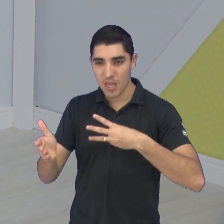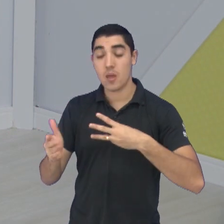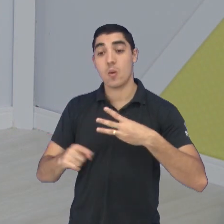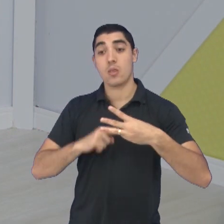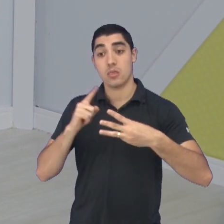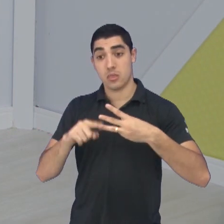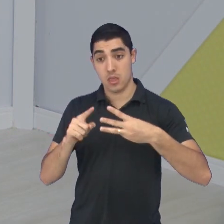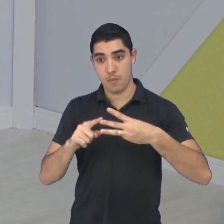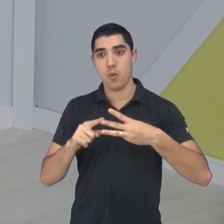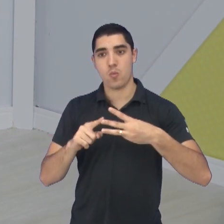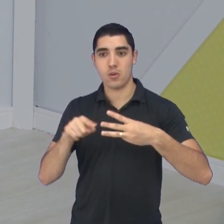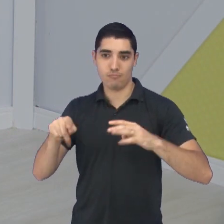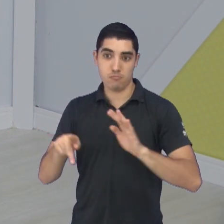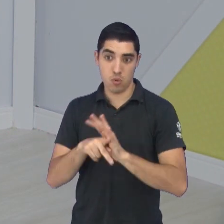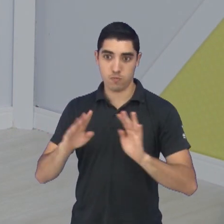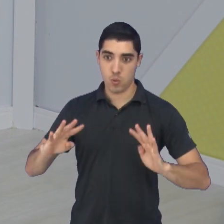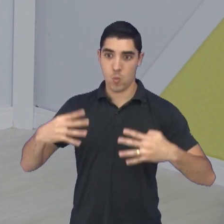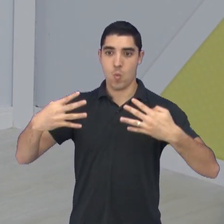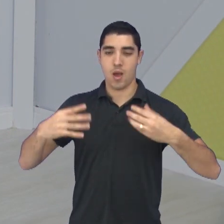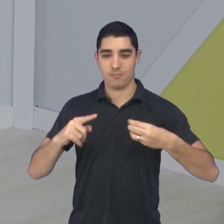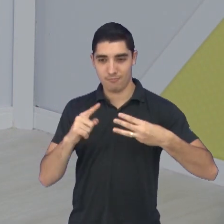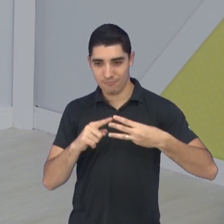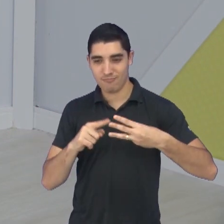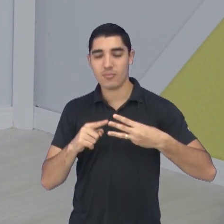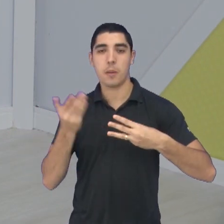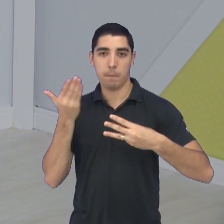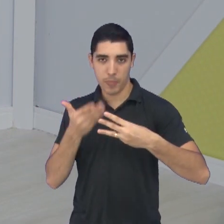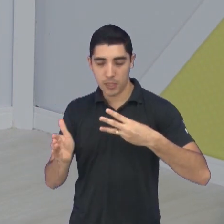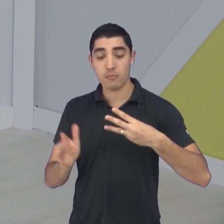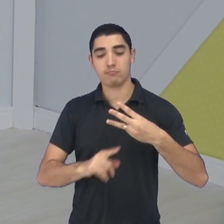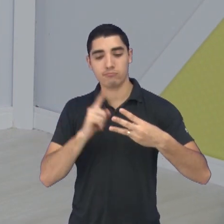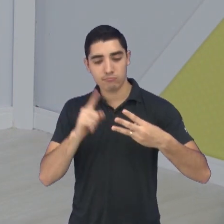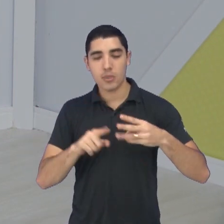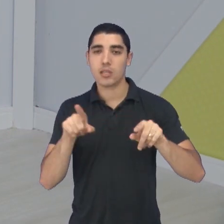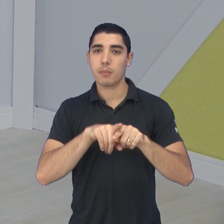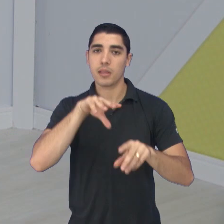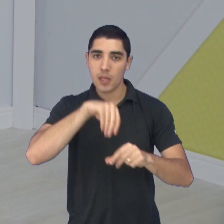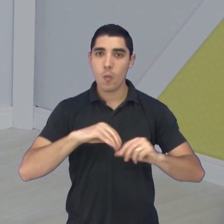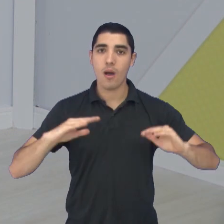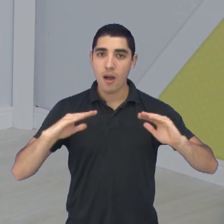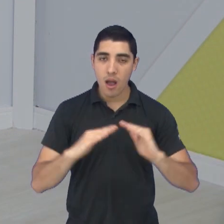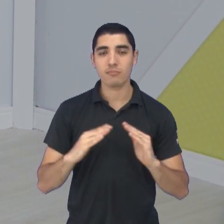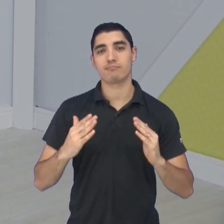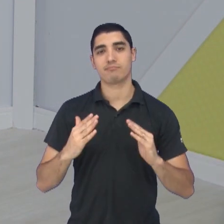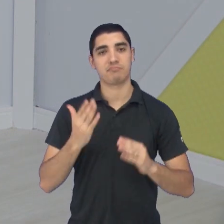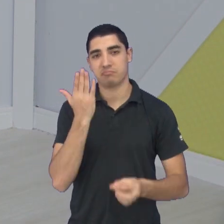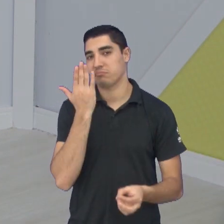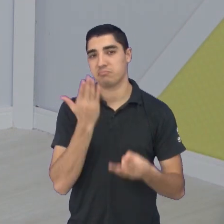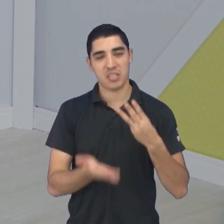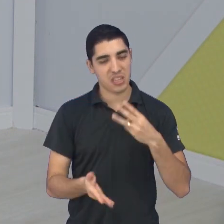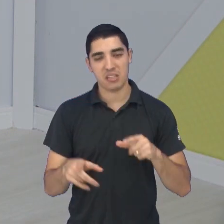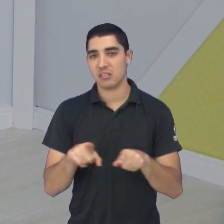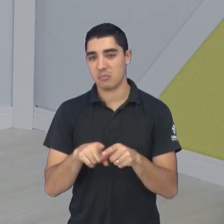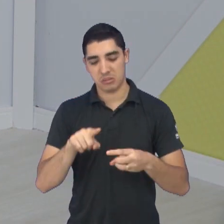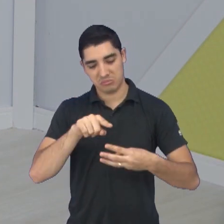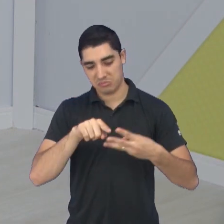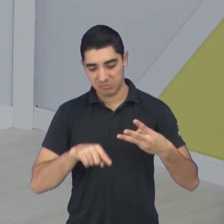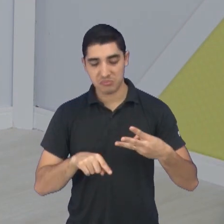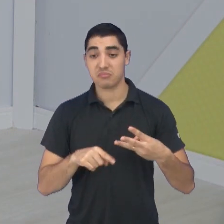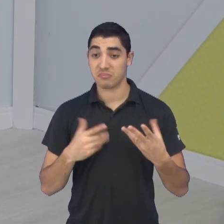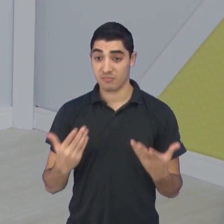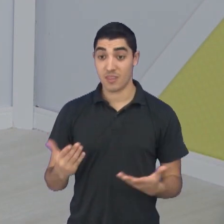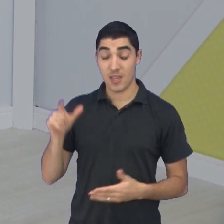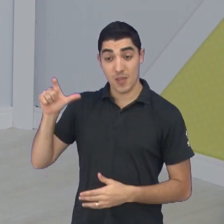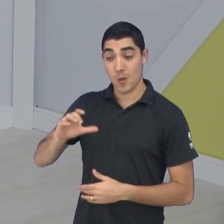ida lá, já valendo pelas quartas de final. E no jogo da volta, meio que tragédia anunciada. Não deu muito certo. Deu o Velo Clube e o